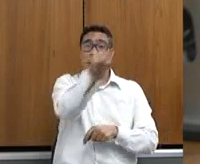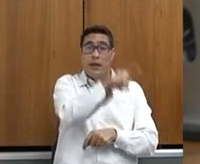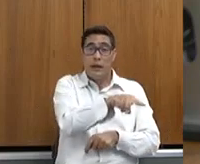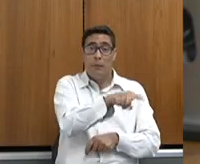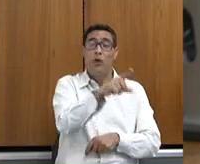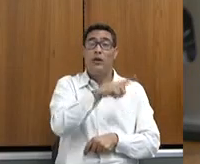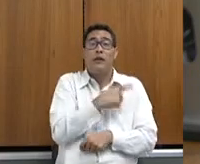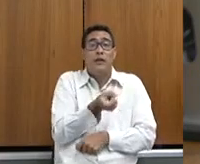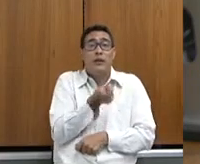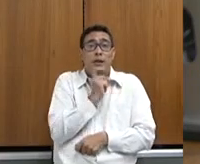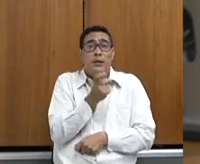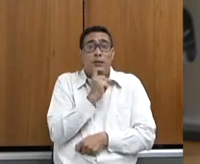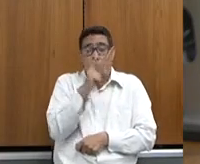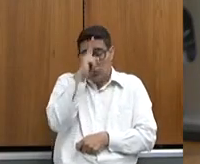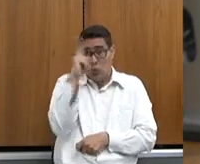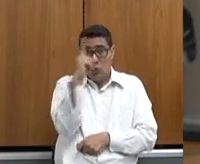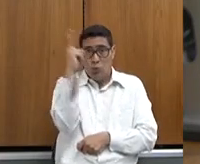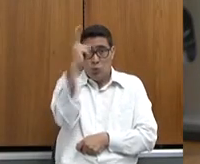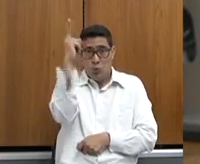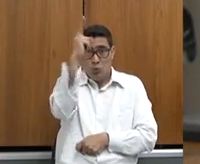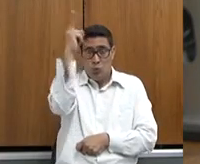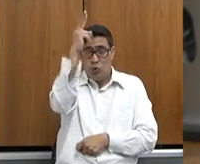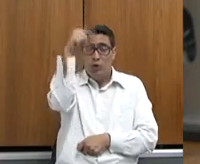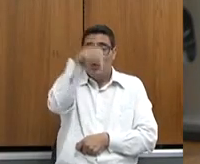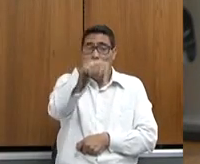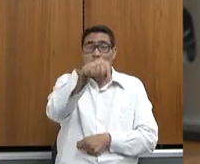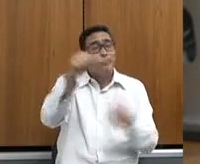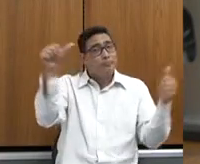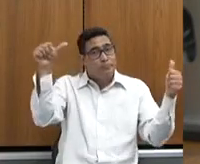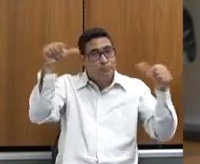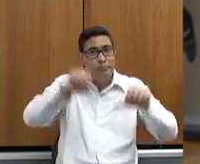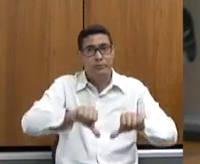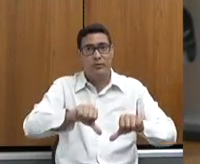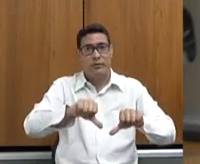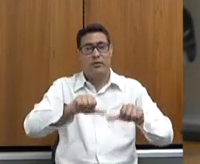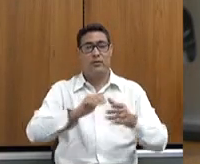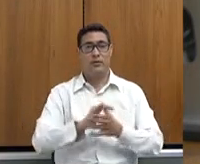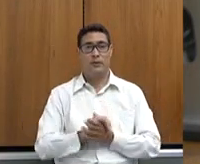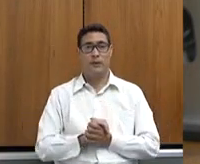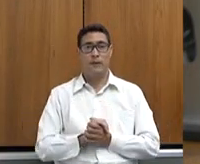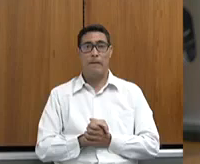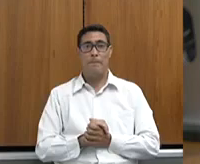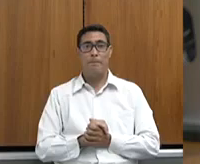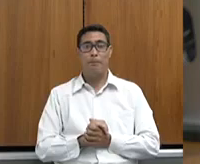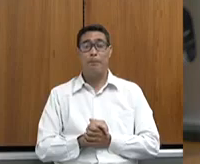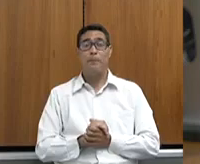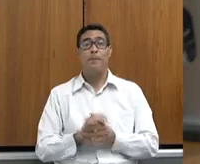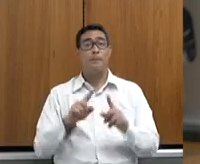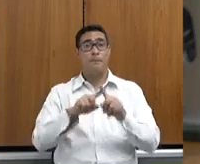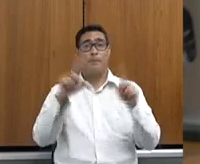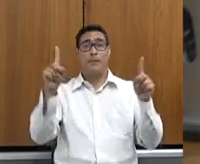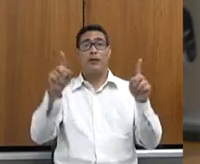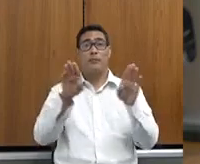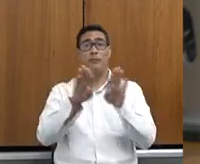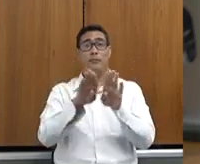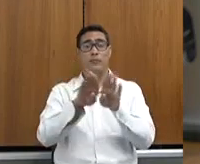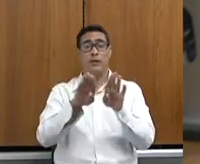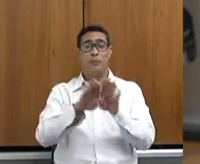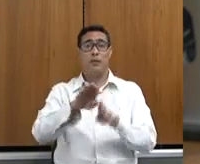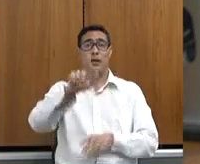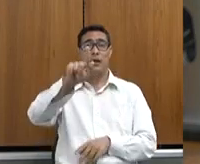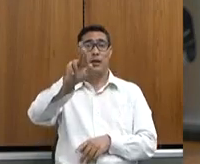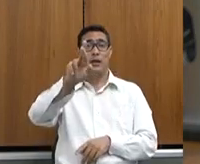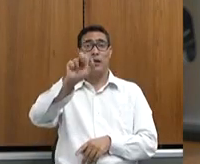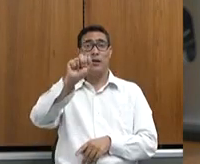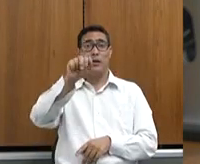dois anos seguidos, mas o ano passado foi pior ainda. E, além disso, granizo, que